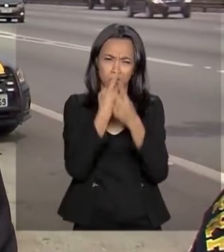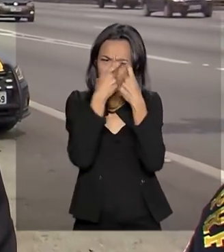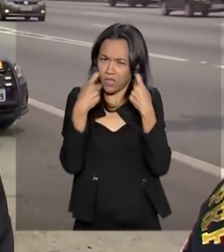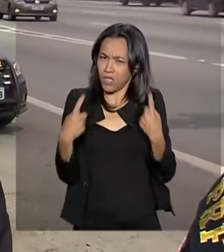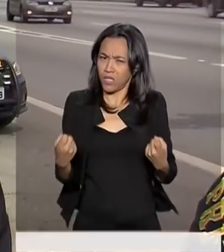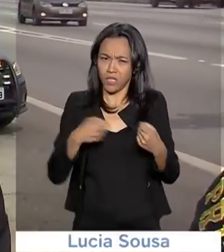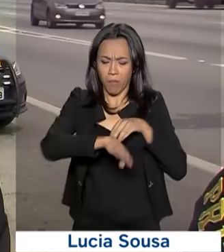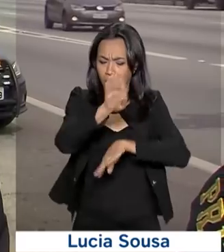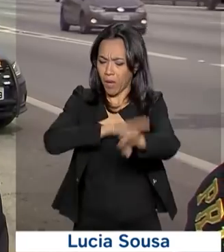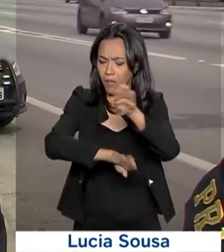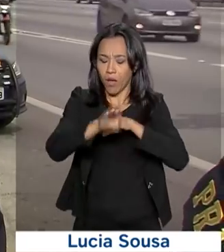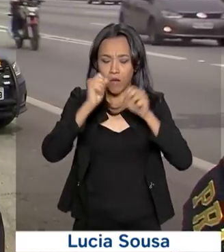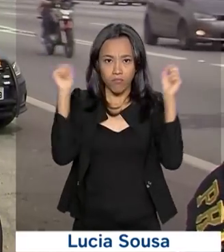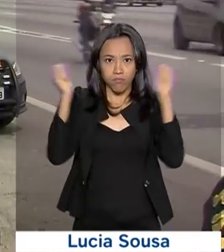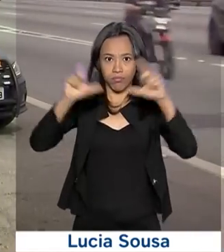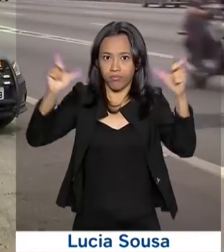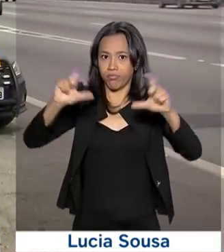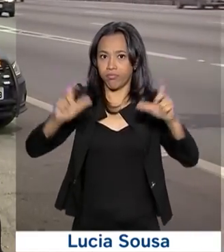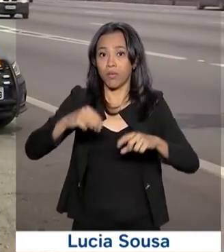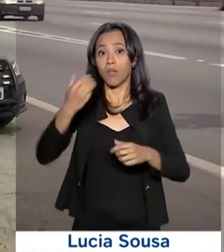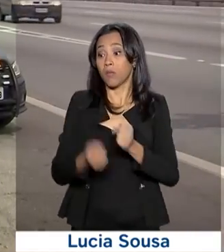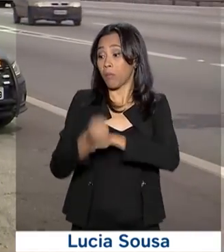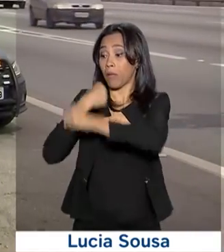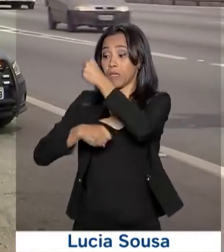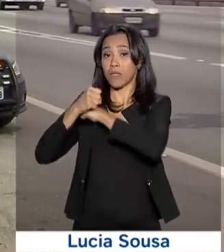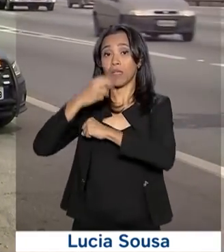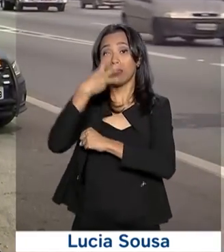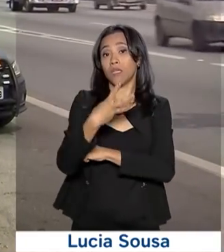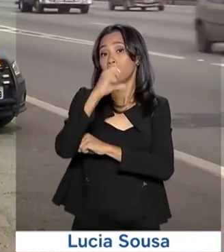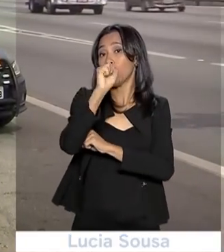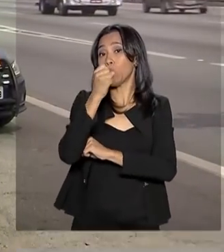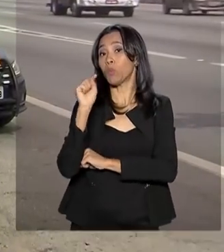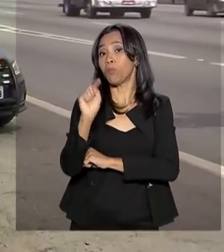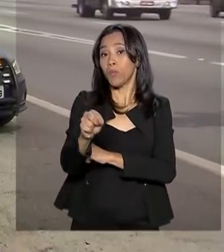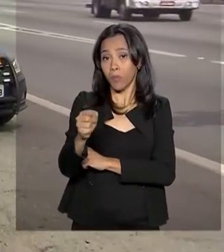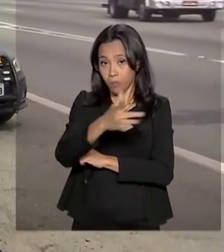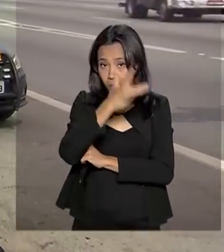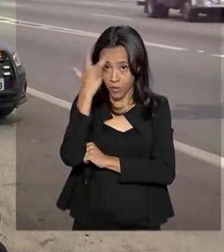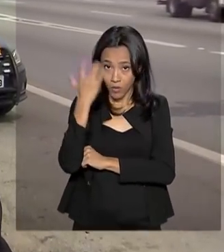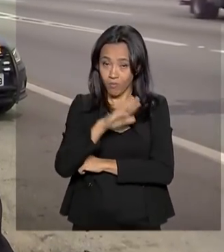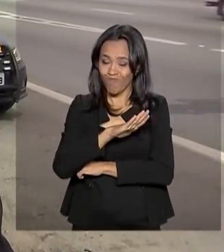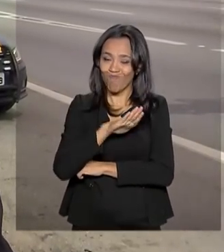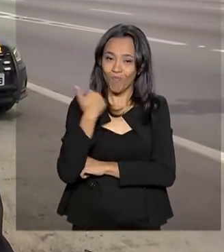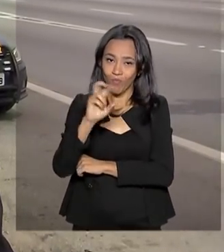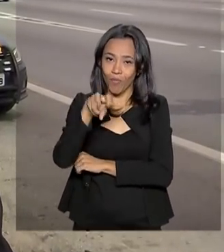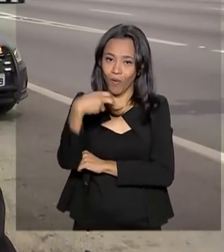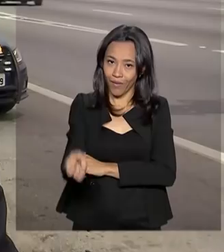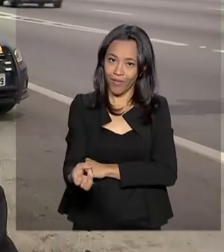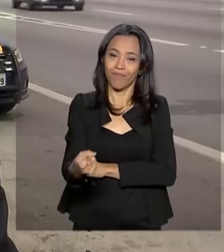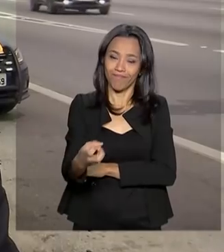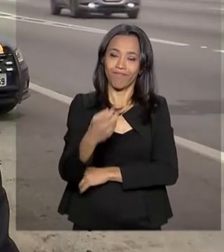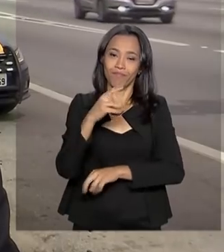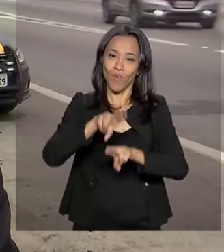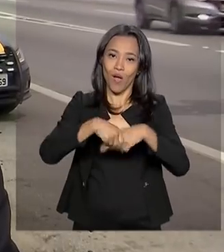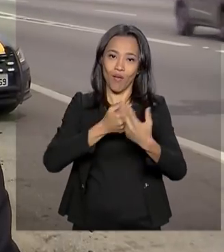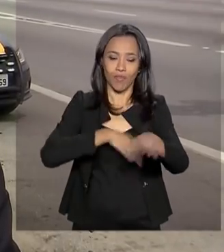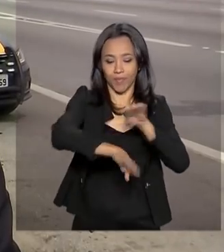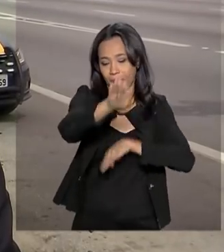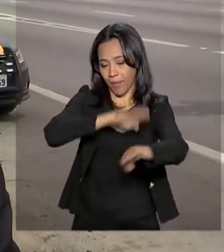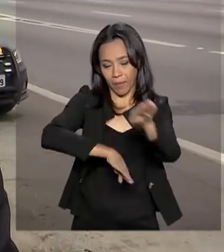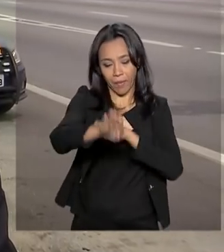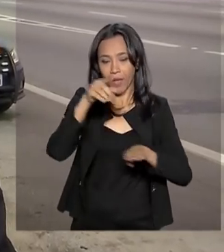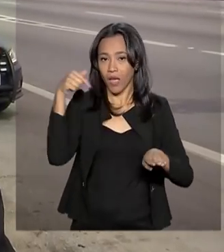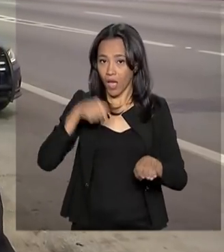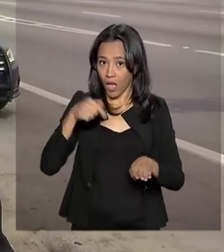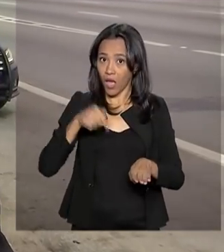são enormes. Somente no ano passado, 38 mil pessoas morreram no trânsito brasileiro. Um prejuízo